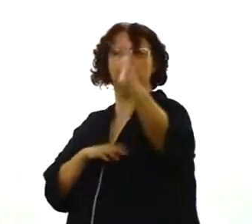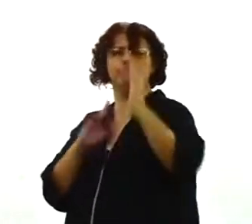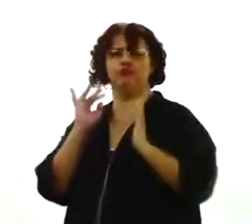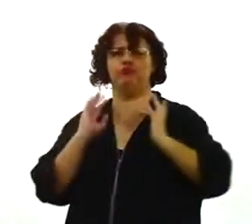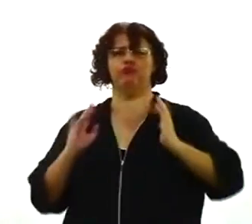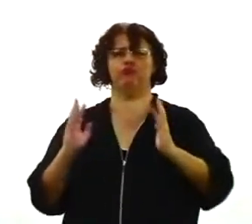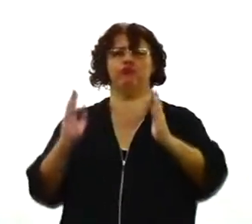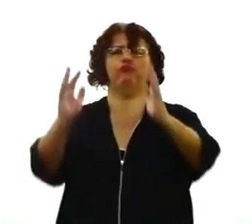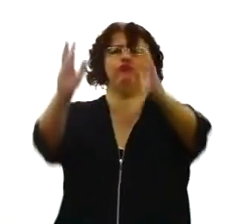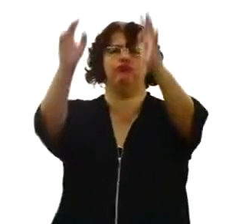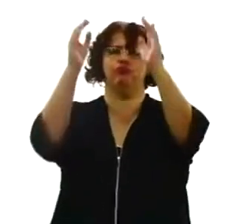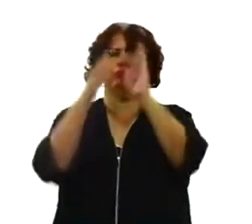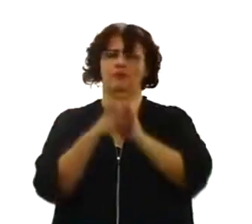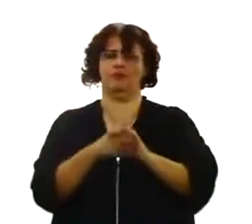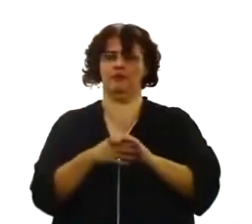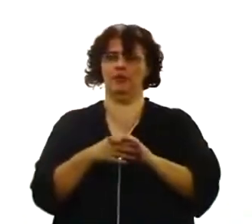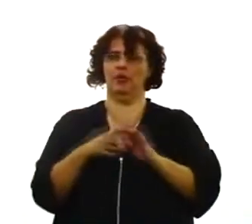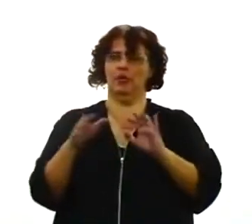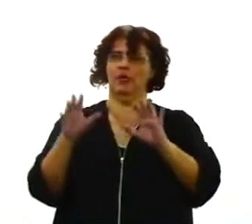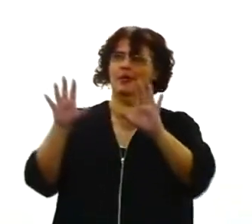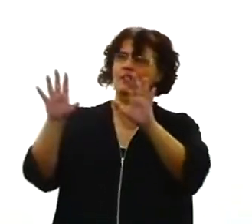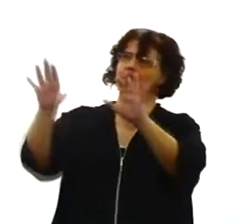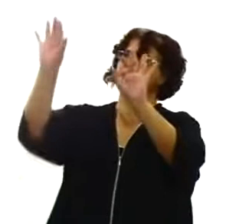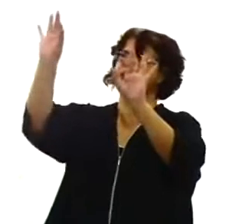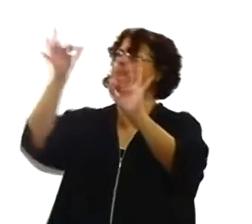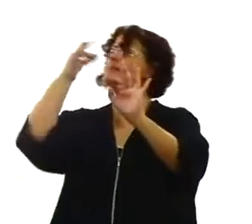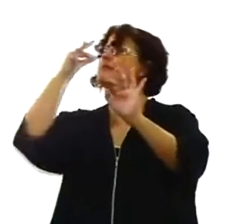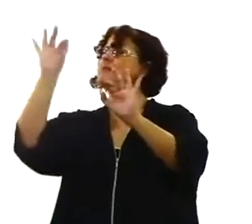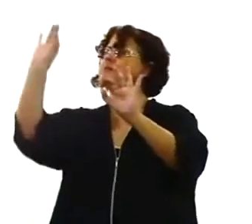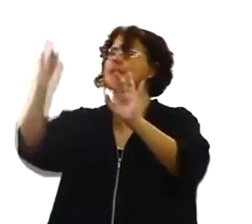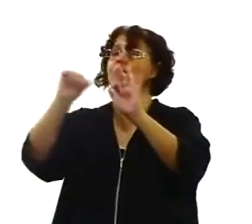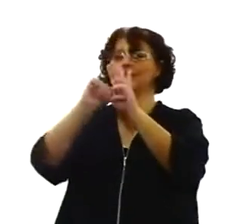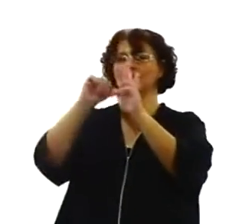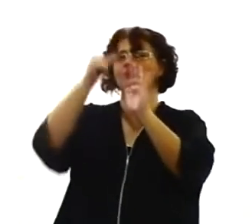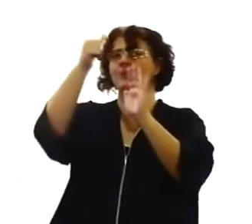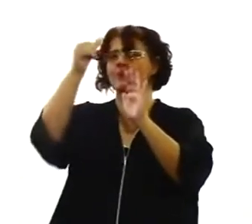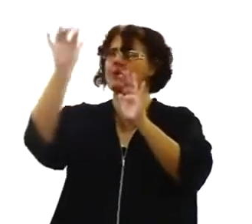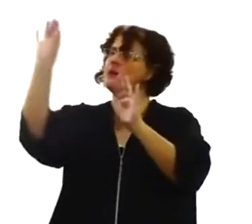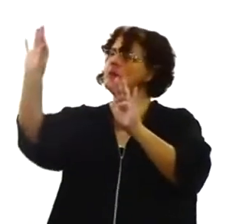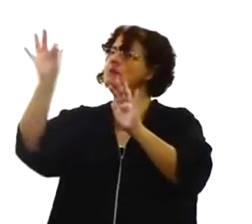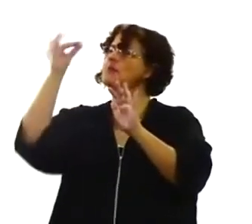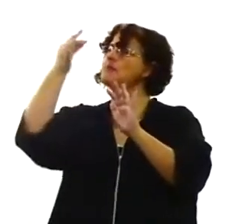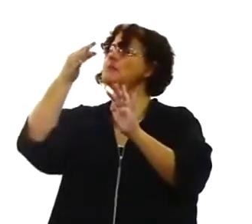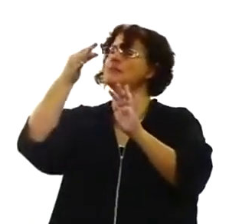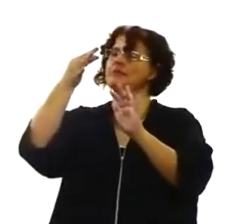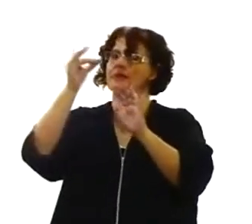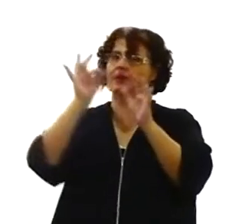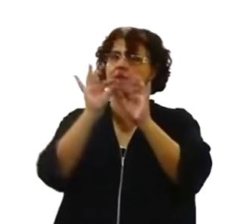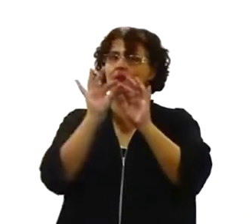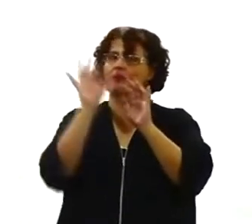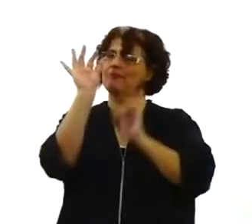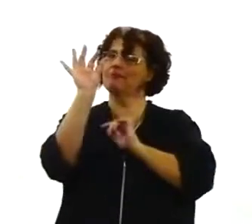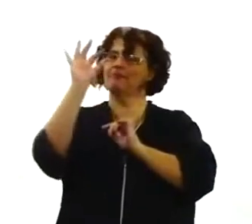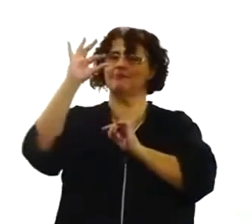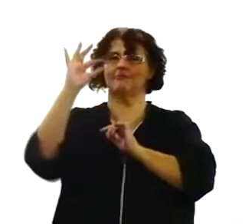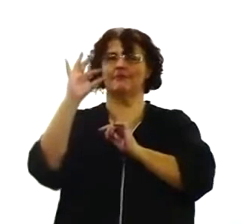porque as primeiras uvas vinham depois de um tempo longo, um ano inteiro sem produzir.